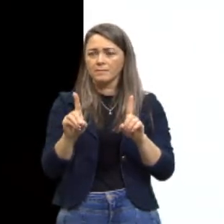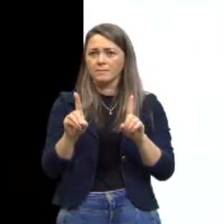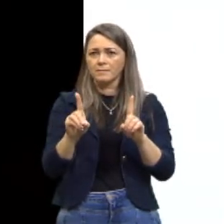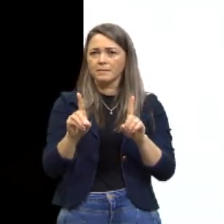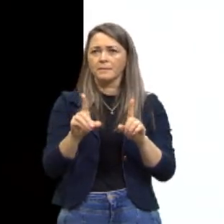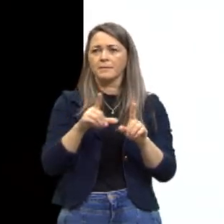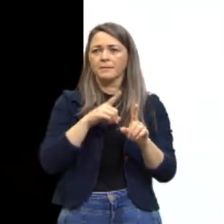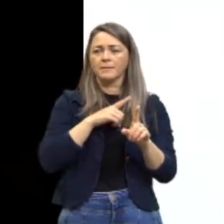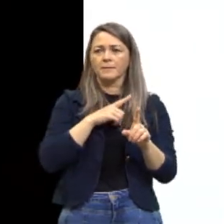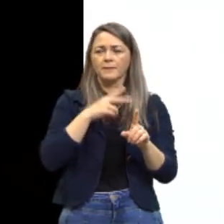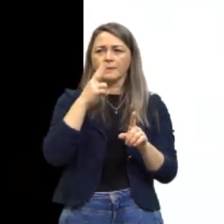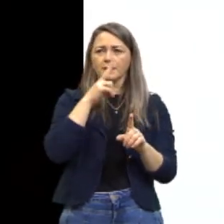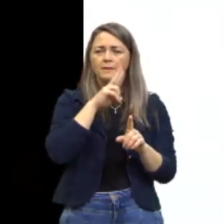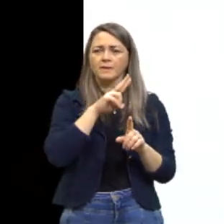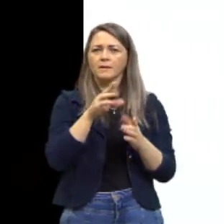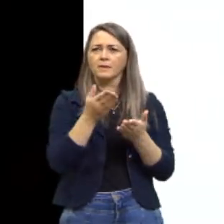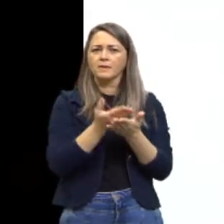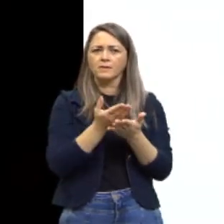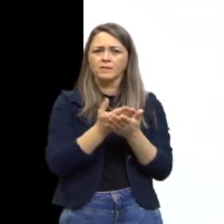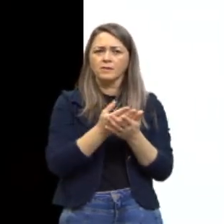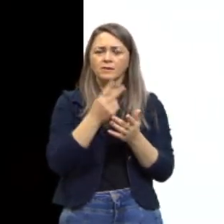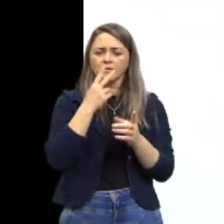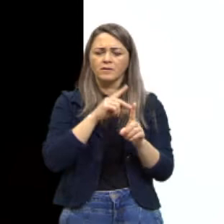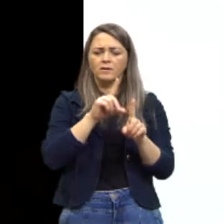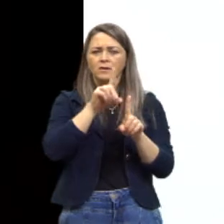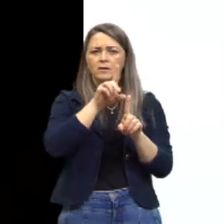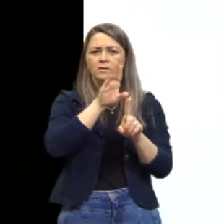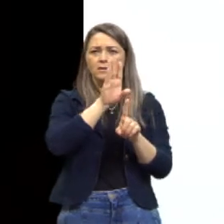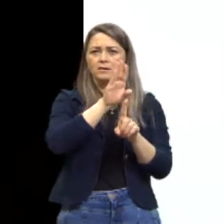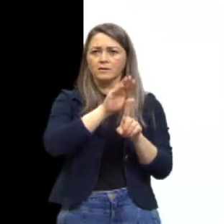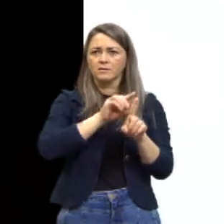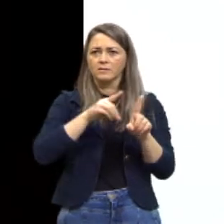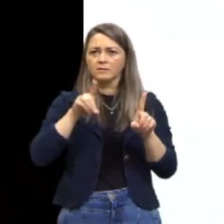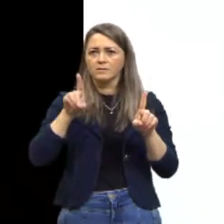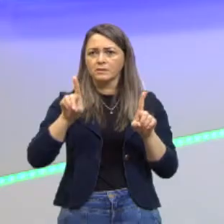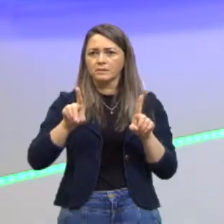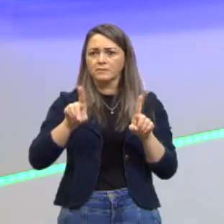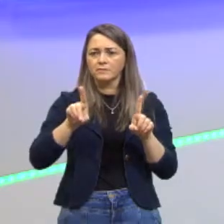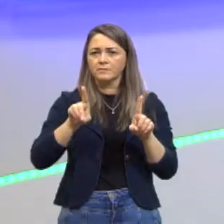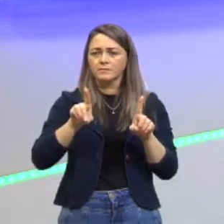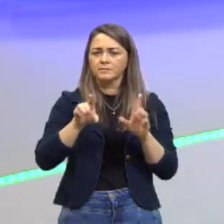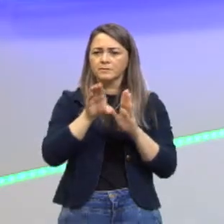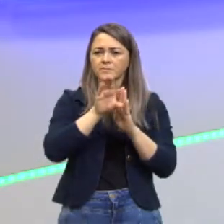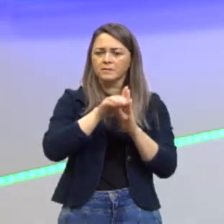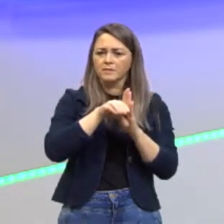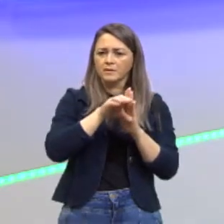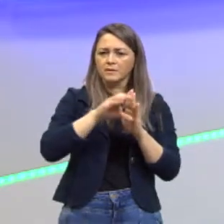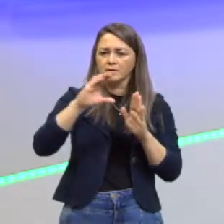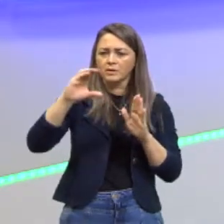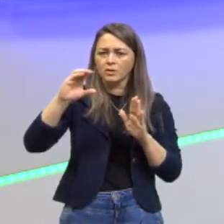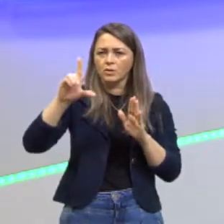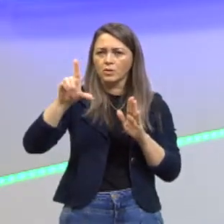quem está assistindo às aulas, já viu eu falar de clonagem. Algumas vezes, este é um conceito, inclusive,